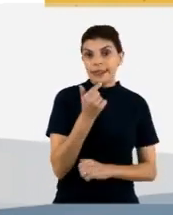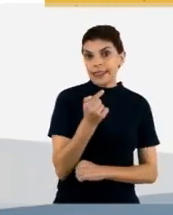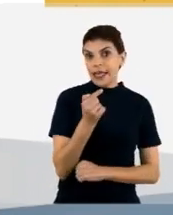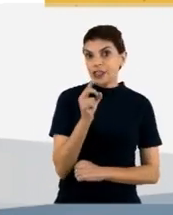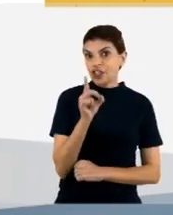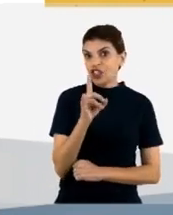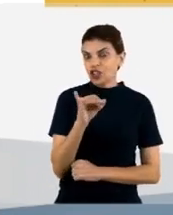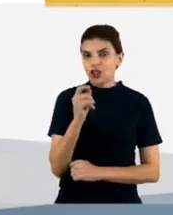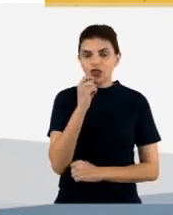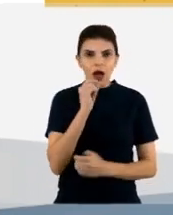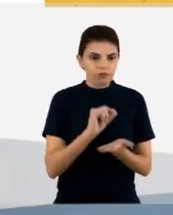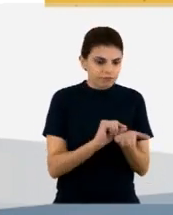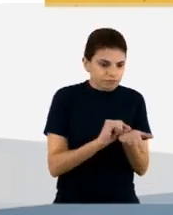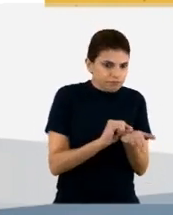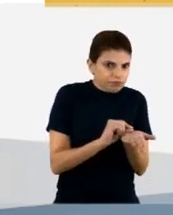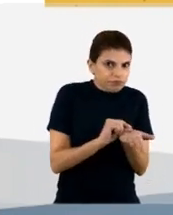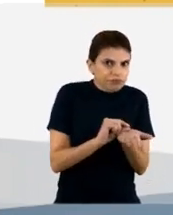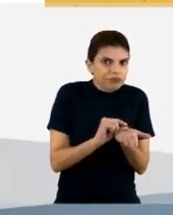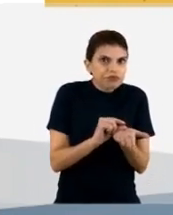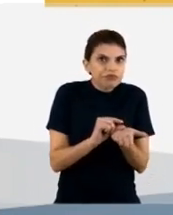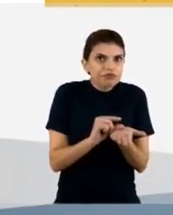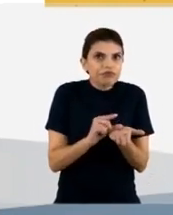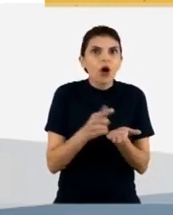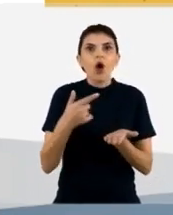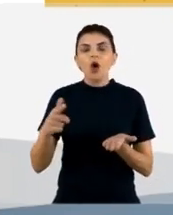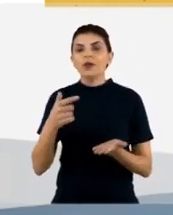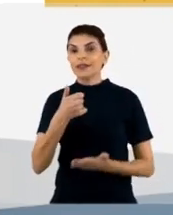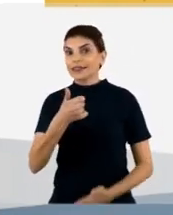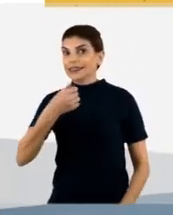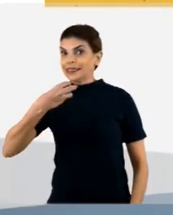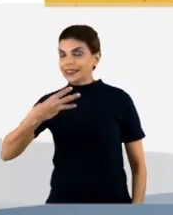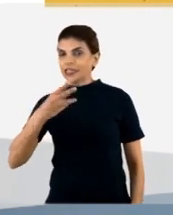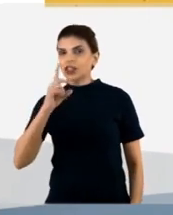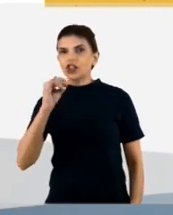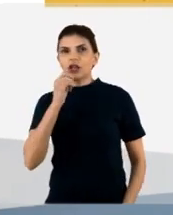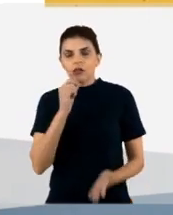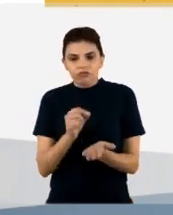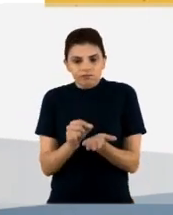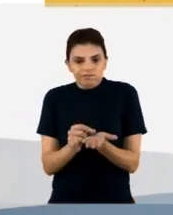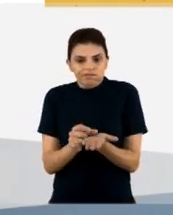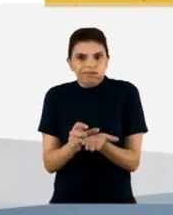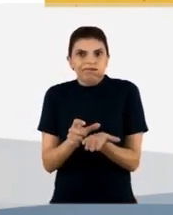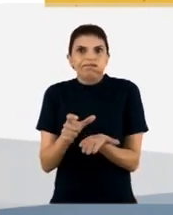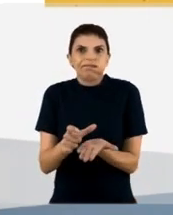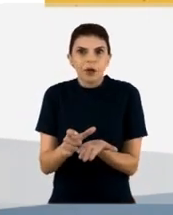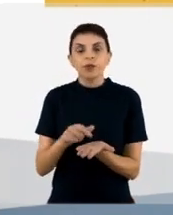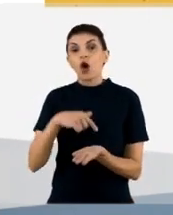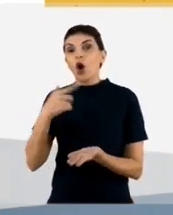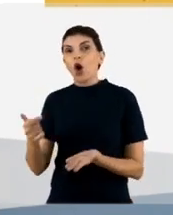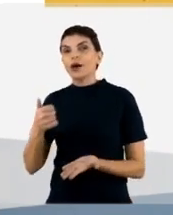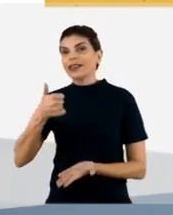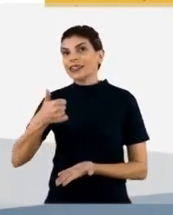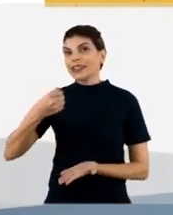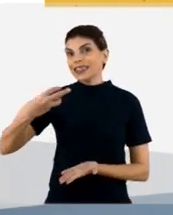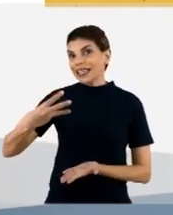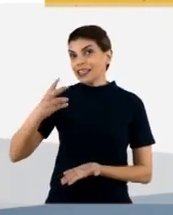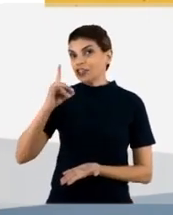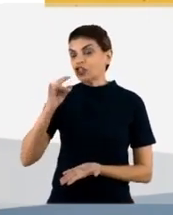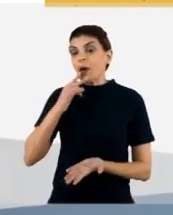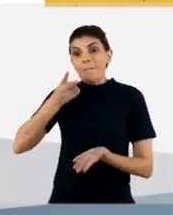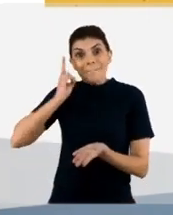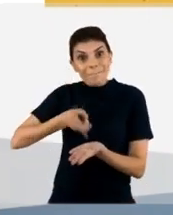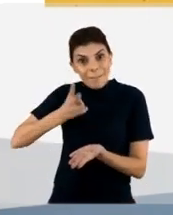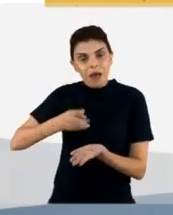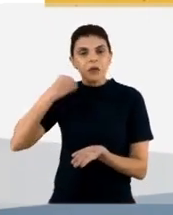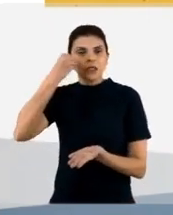hibridoma crescimento de 7 dias, outro hibridoma crescimento de 13 dias e um outro hibridoma desse